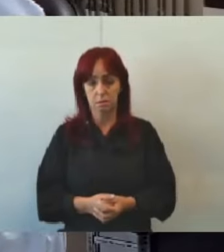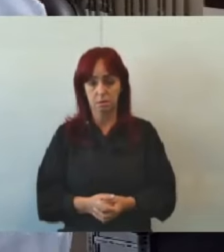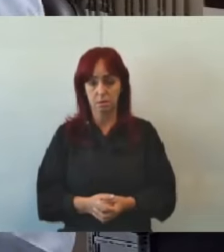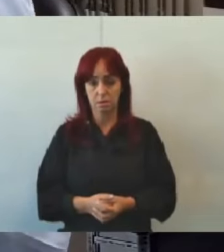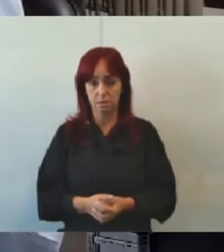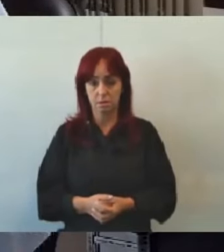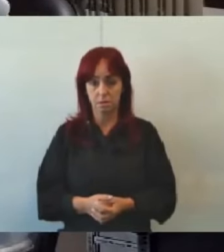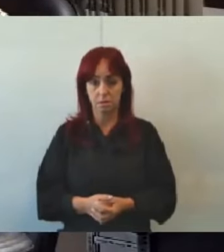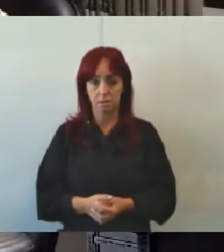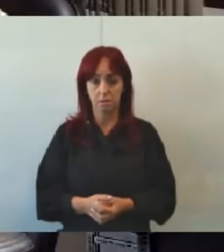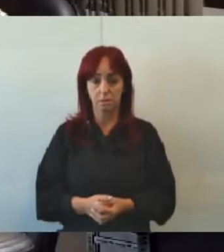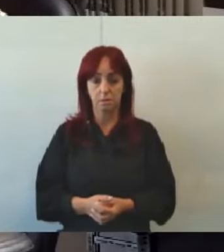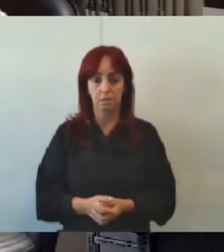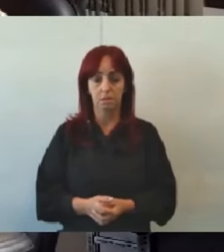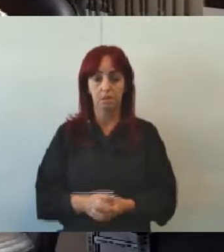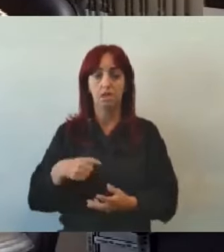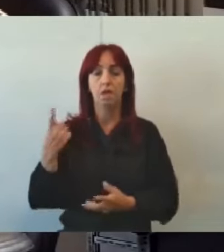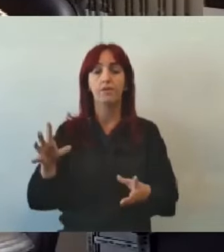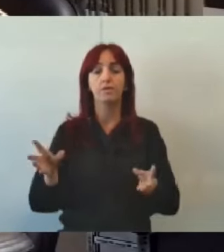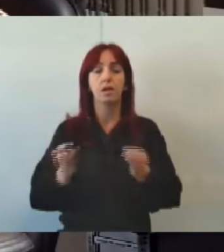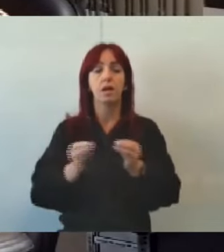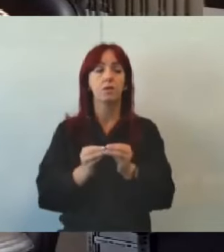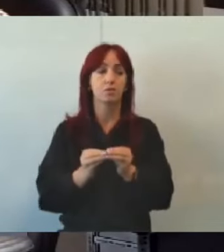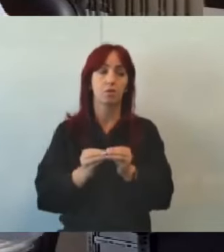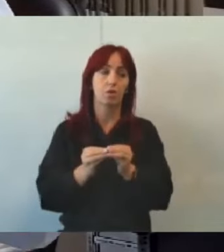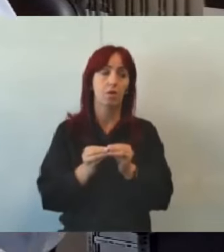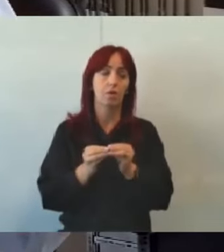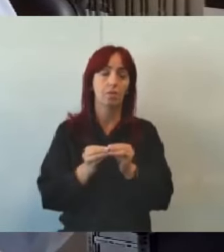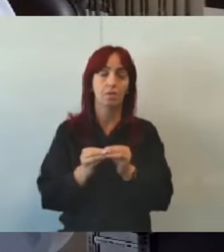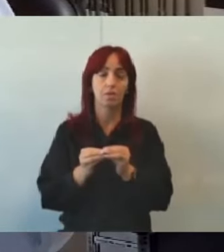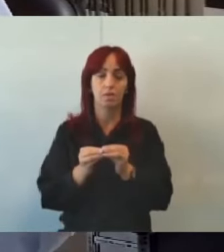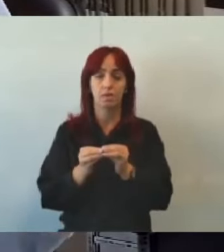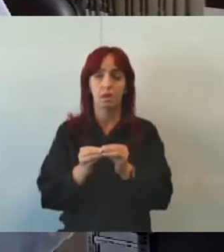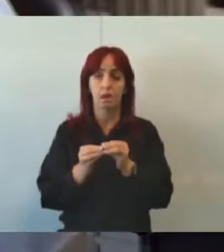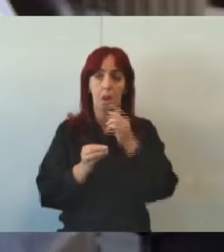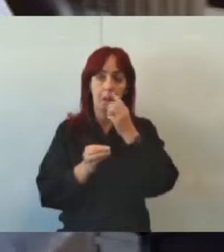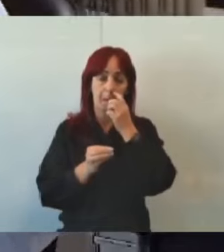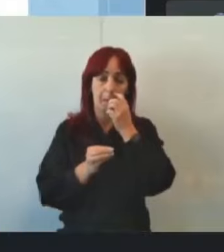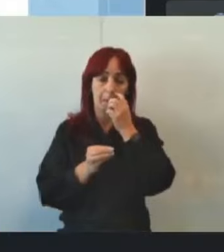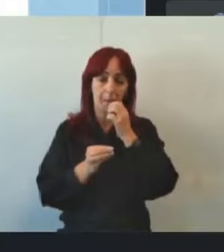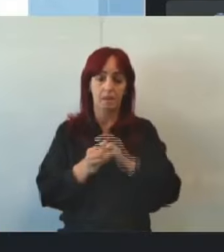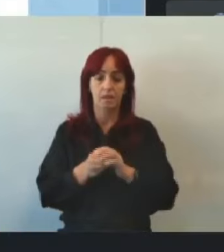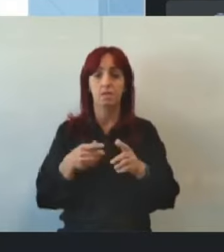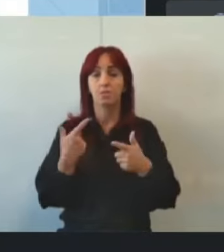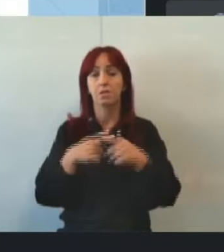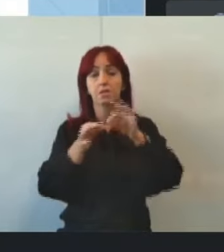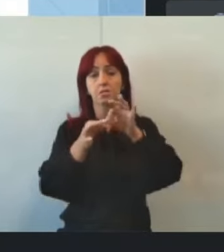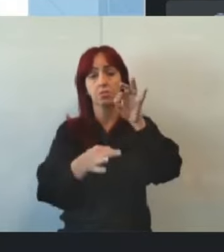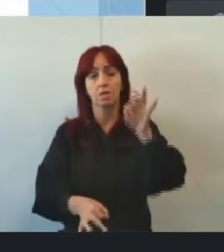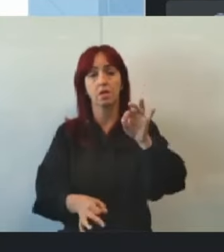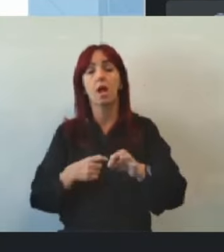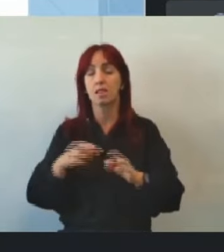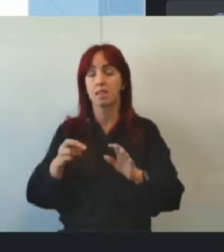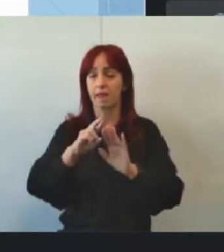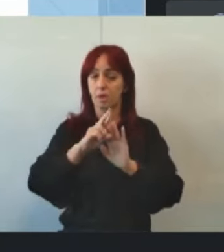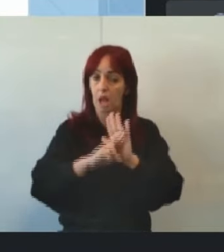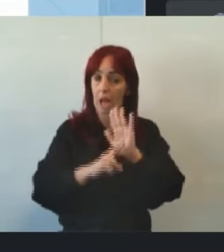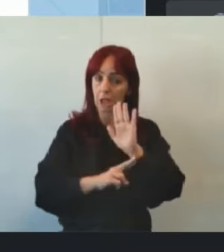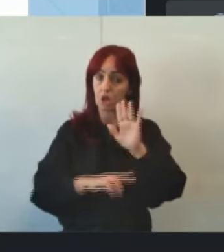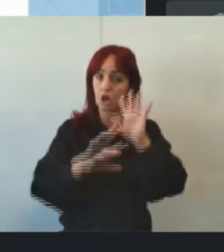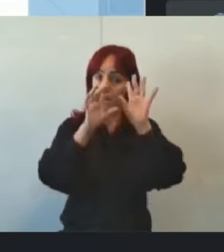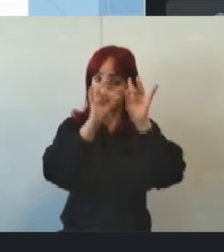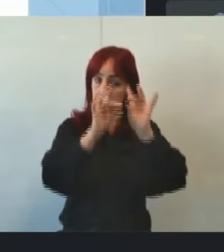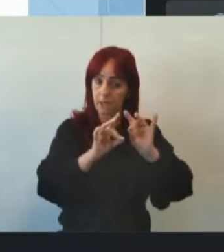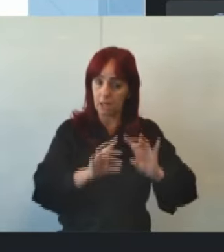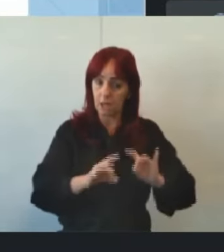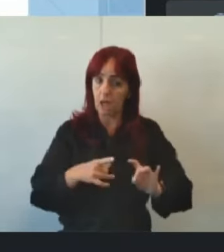Olha, gente, a gente faz um resumo mais simples para falar, para a gente não poder, senão a gente prolonga muito aqui, mas está tudo no relatório detalhado e tem muito